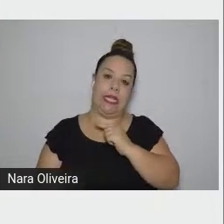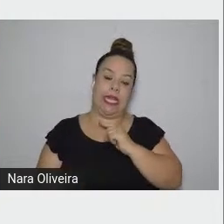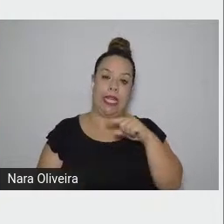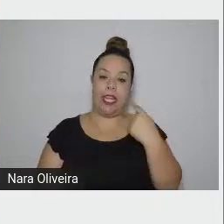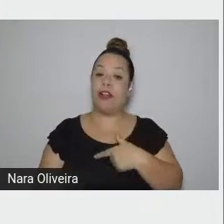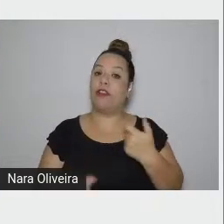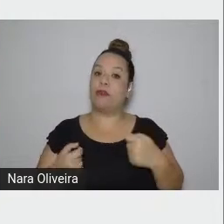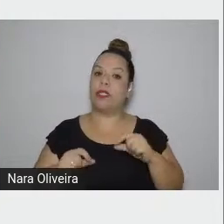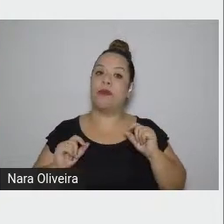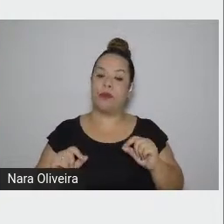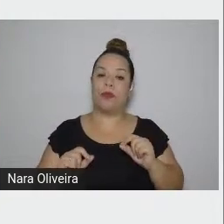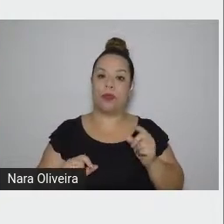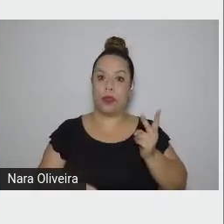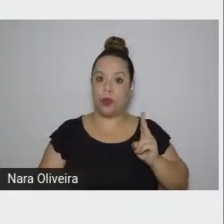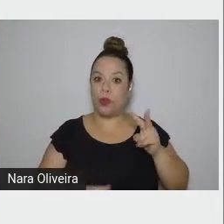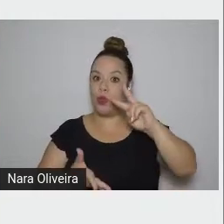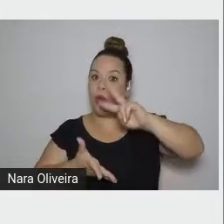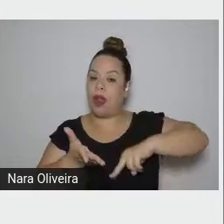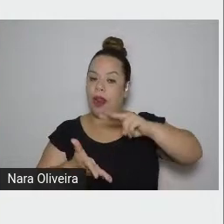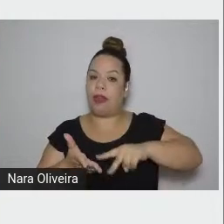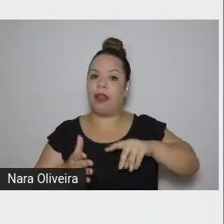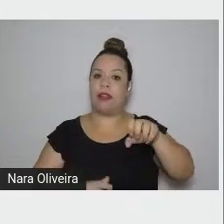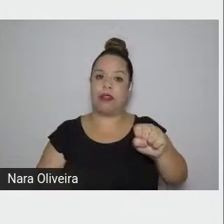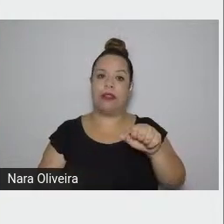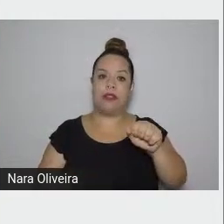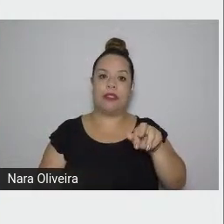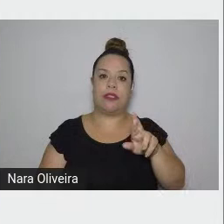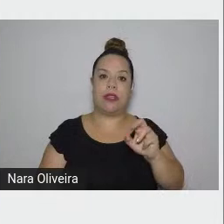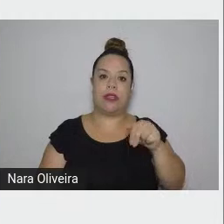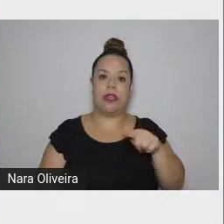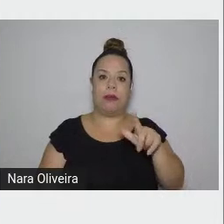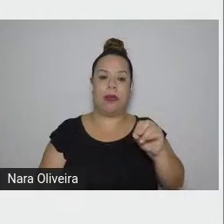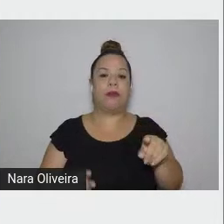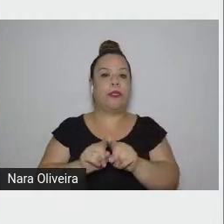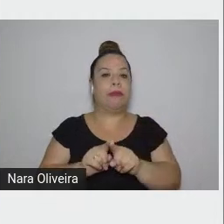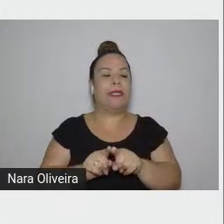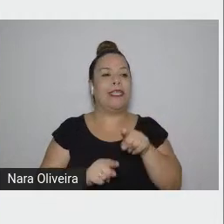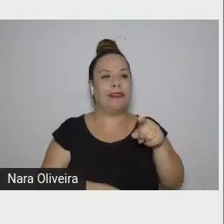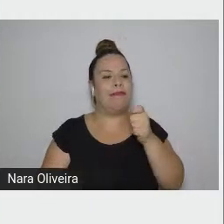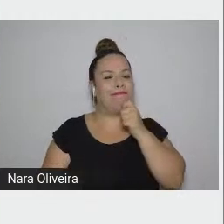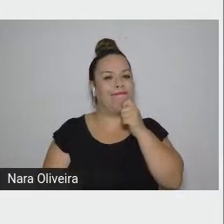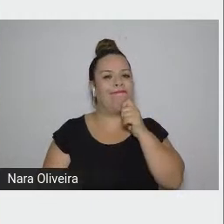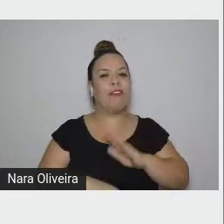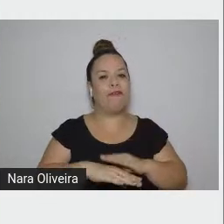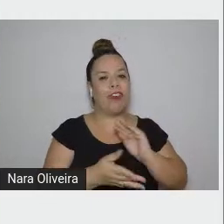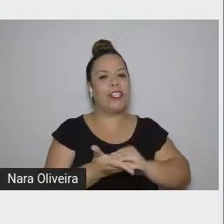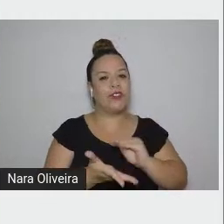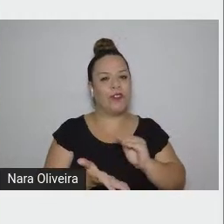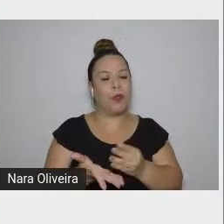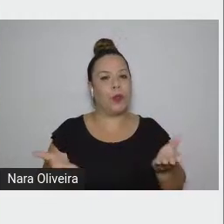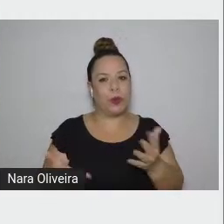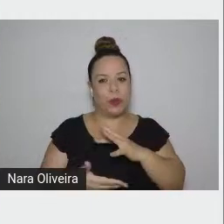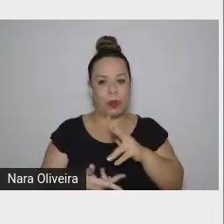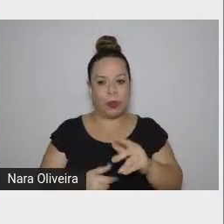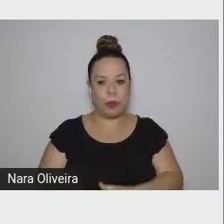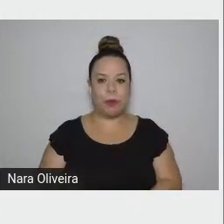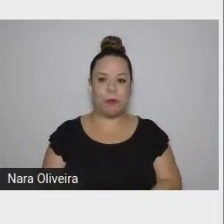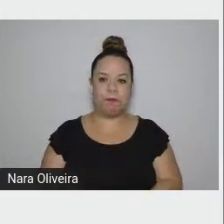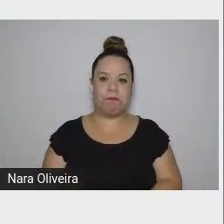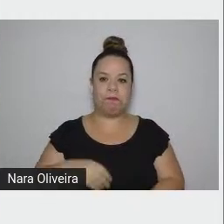continuar lendo Saramago, ele está fazendo muita falta no mundo atual. Então,